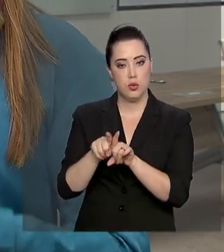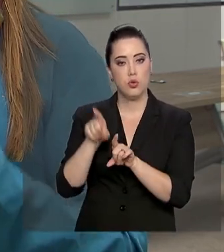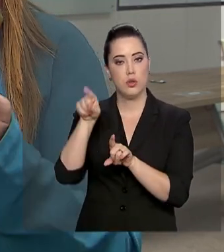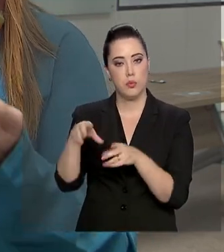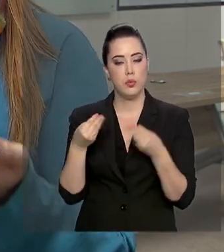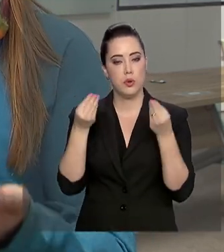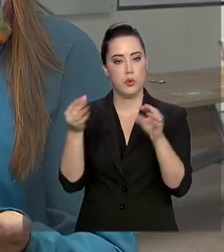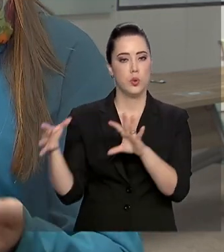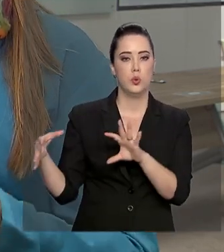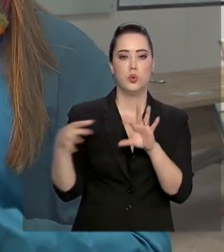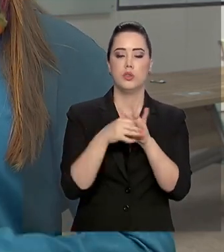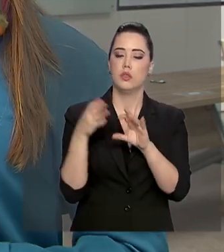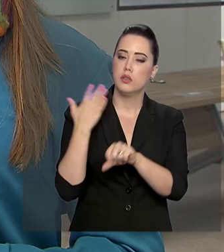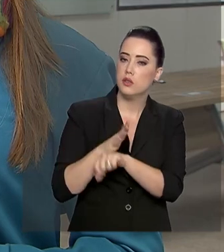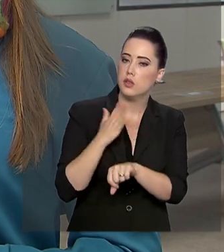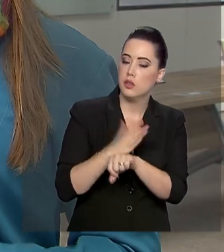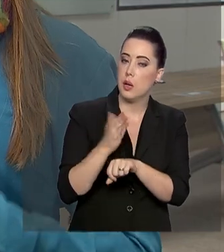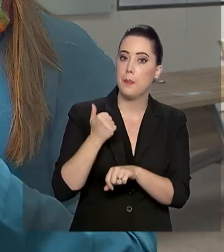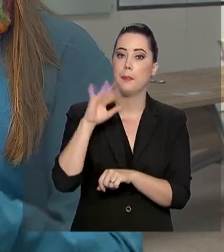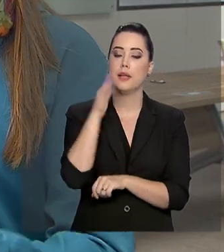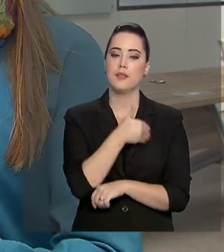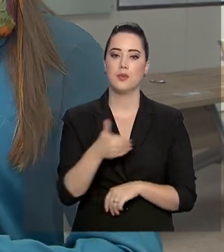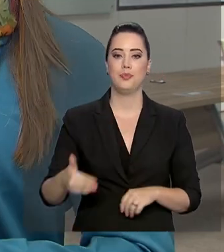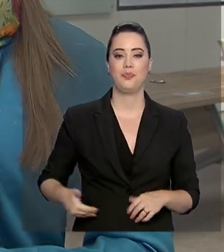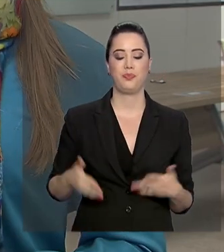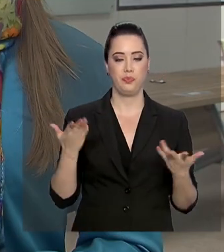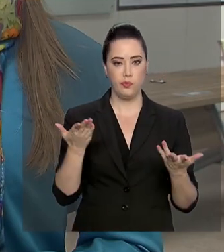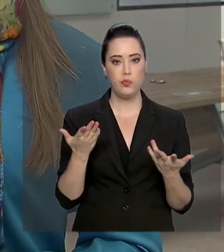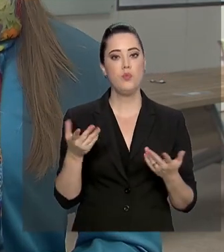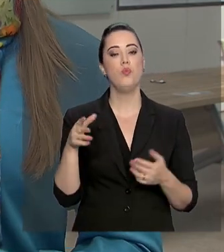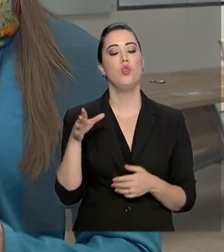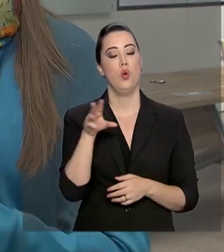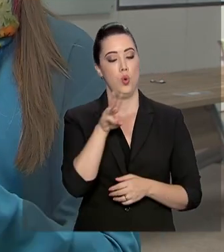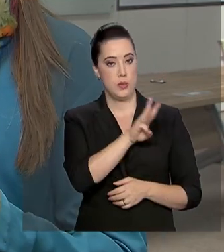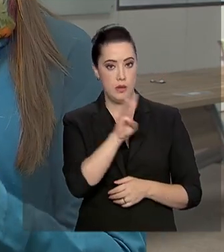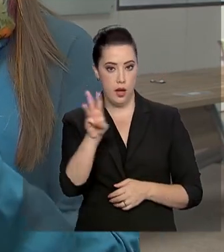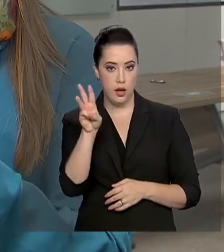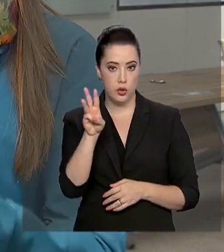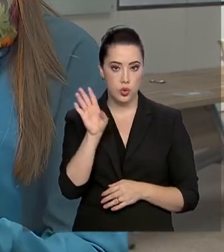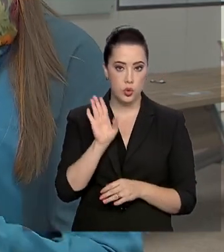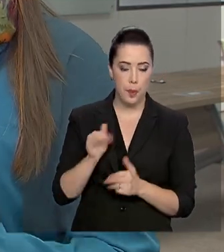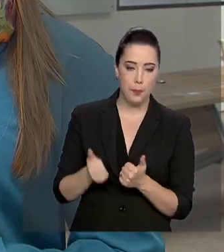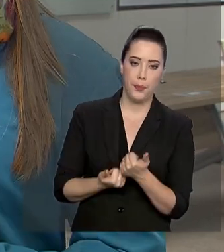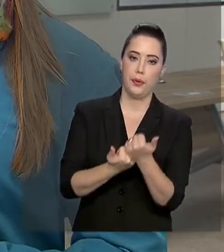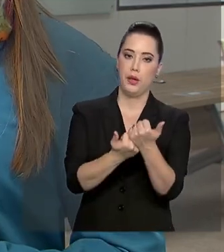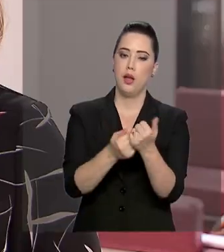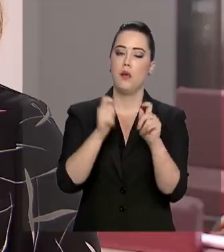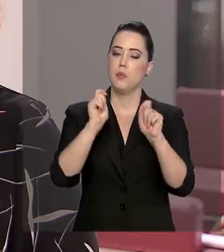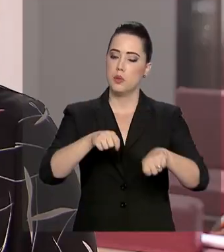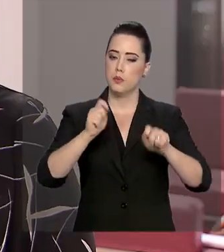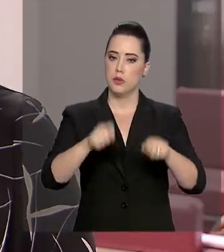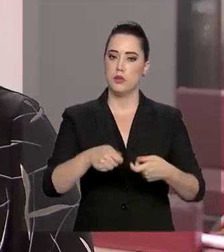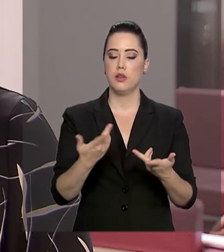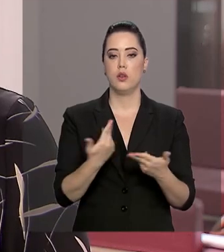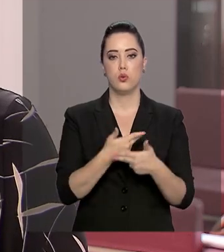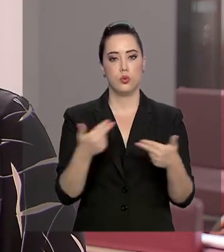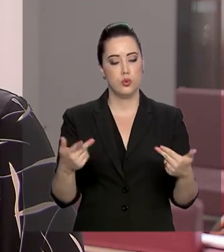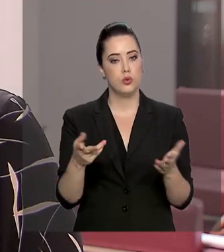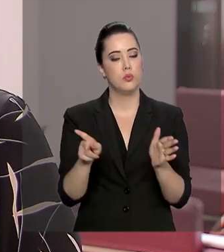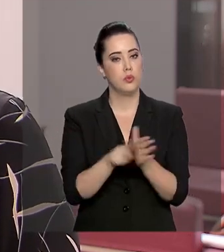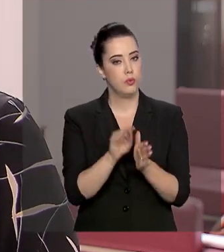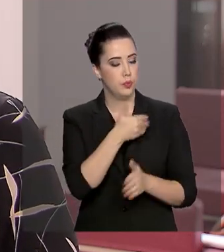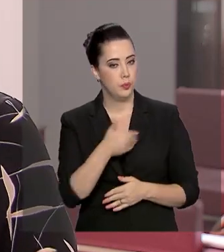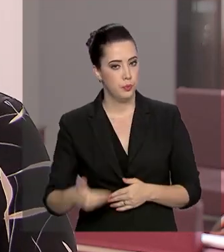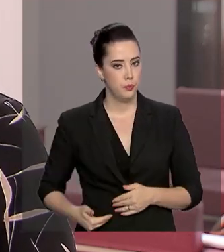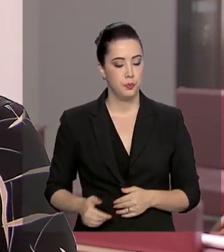integrar e capacitar ainda mais o governo. A ferramenta vai ajudar na formulação de políticas públicas. Vai permitir com que